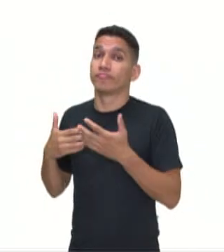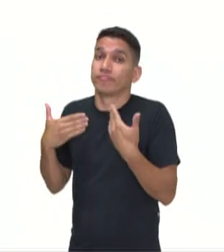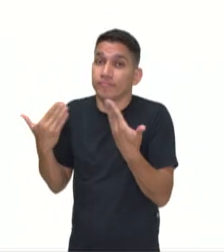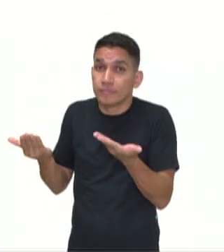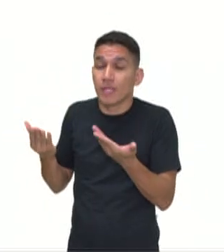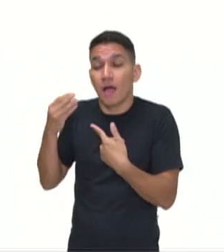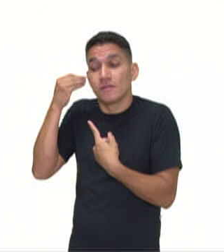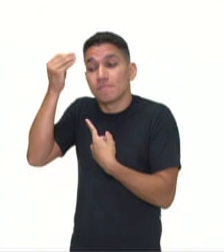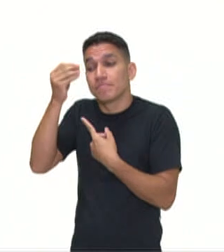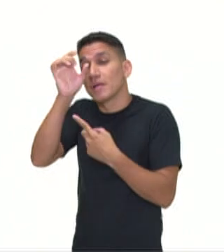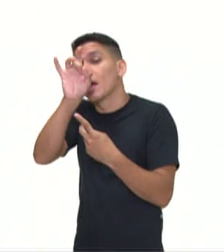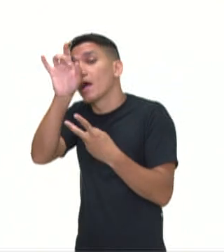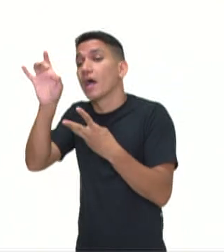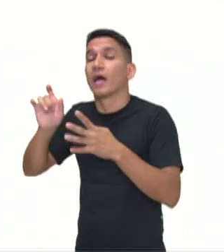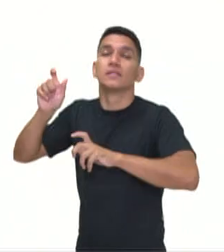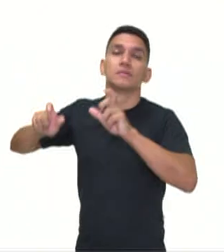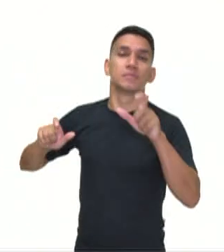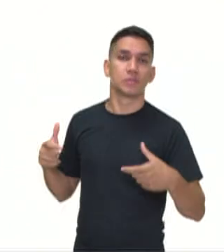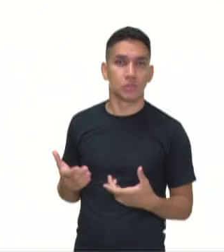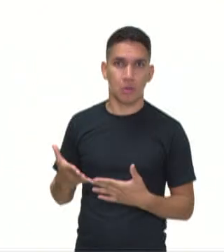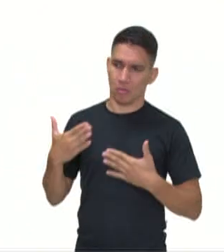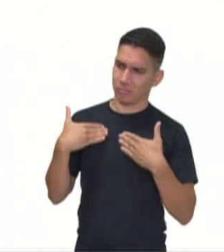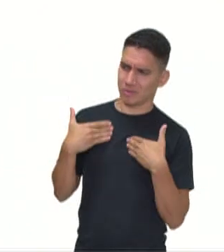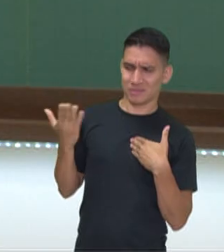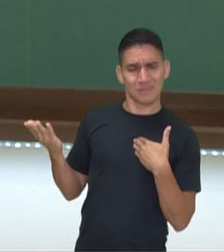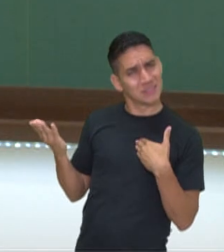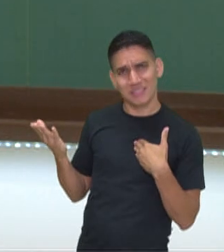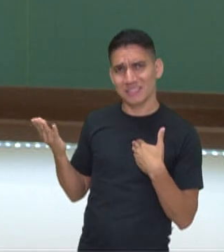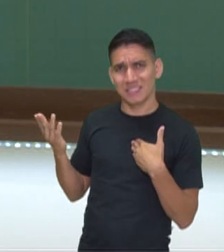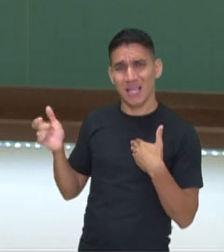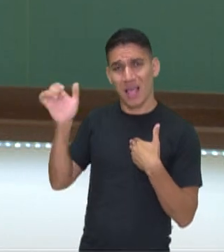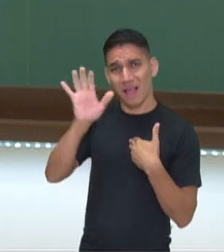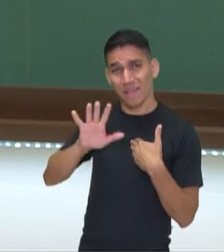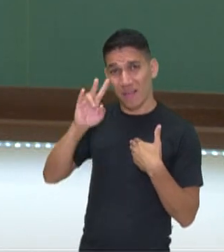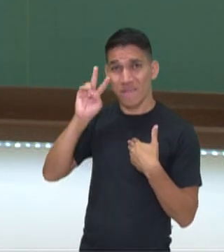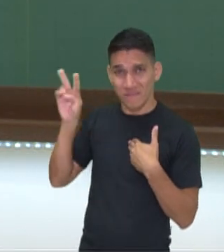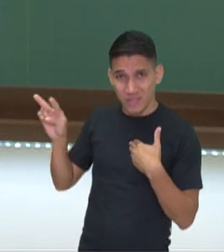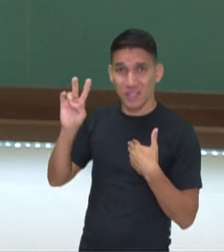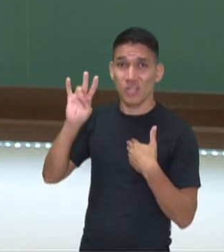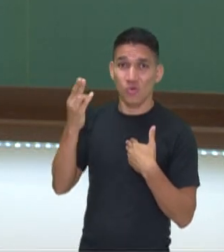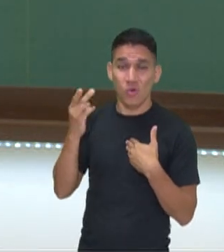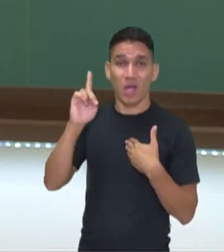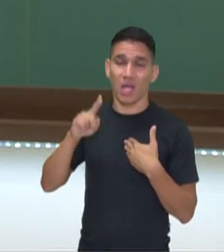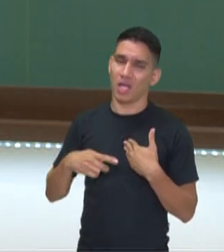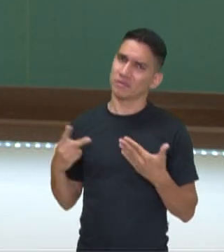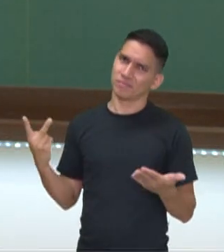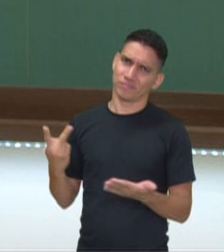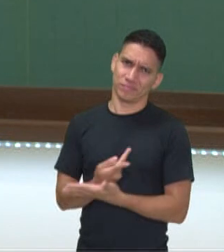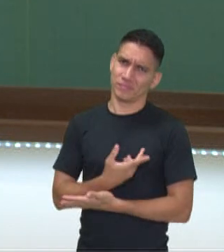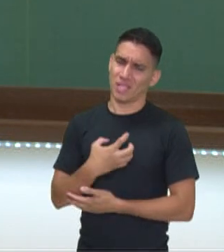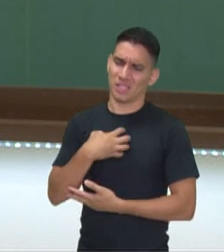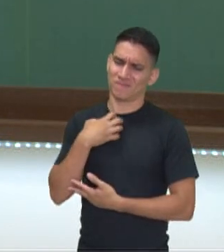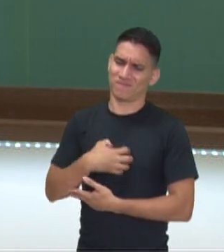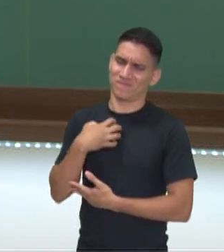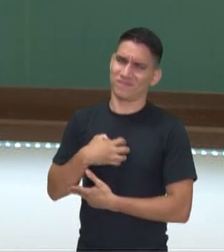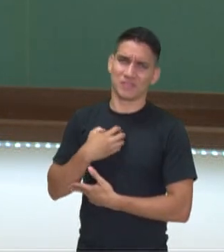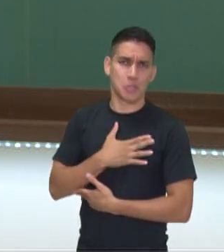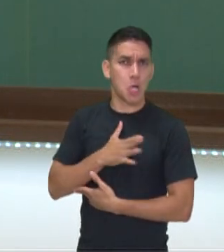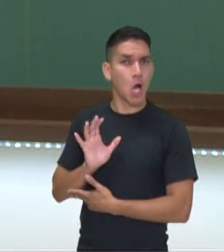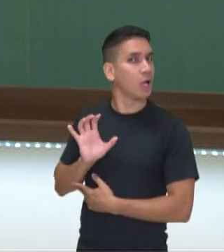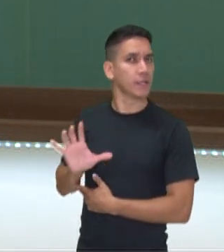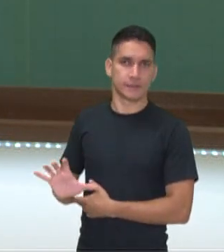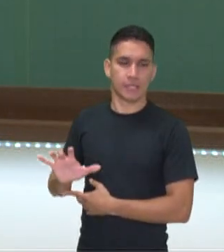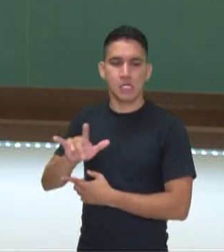vivências de cada pessoa. Pra mim é extremamente desagradável ter um ambiente sujo. Então esses